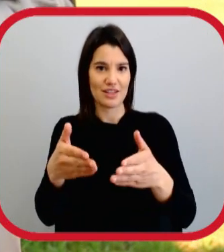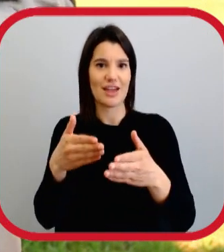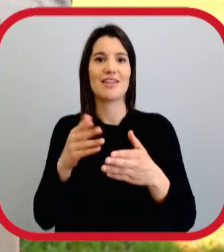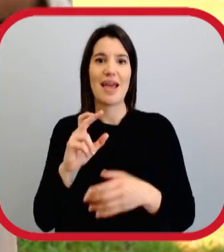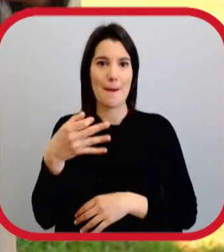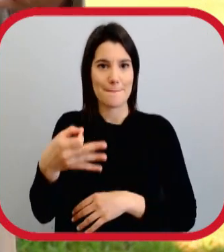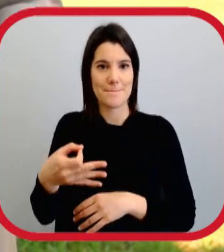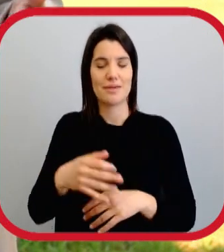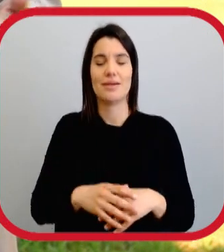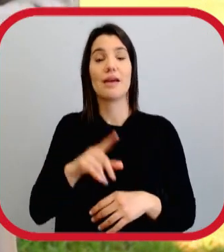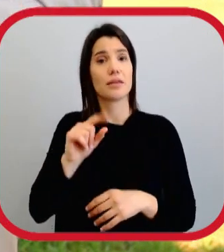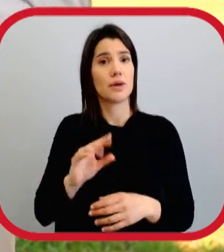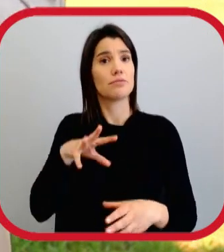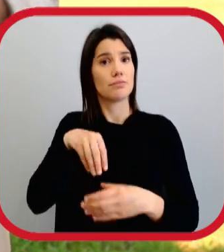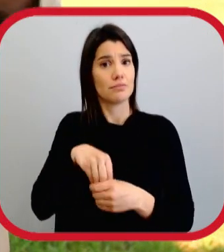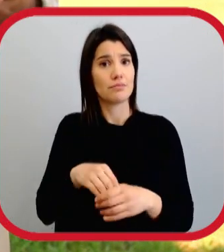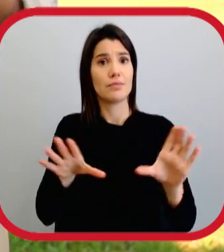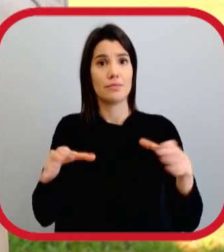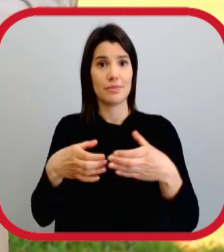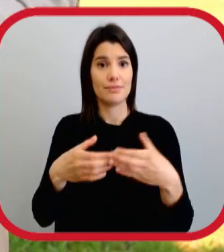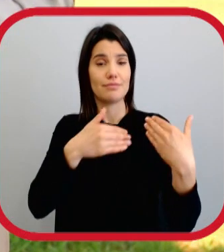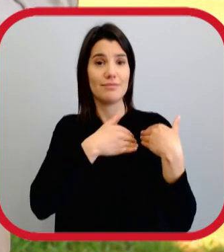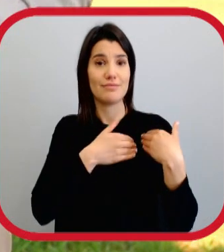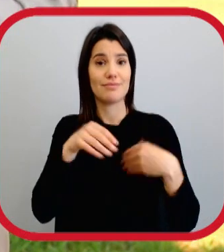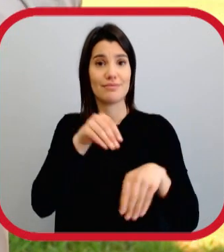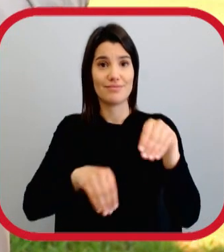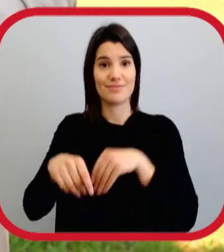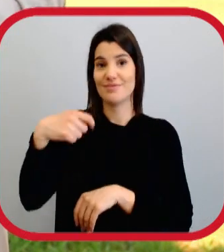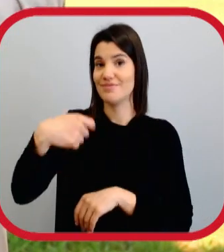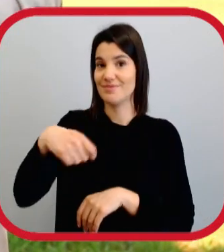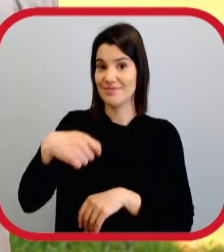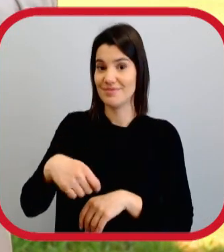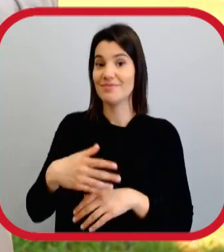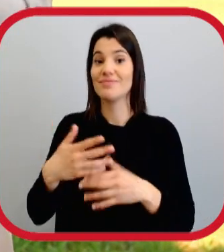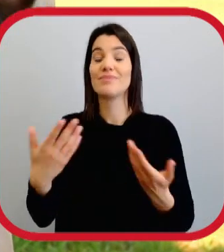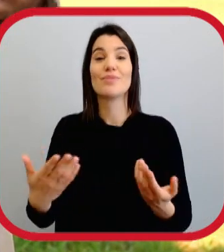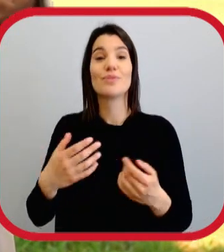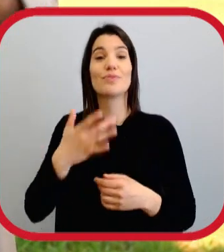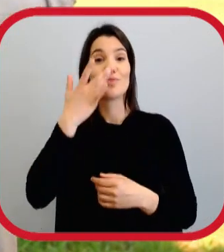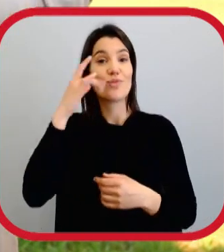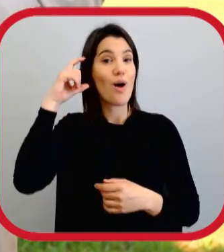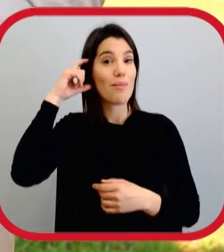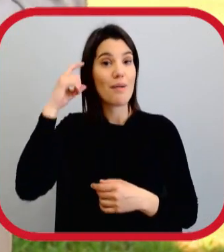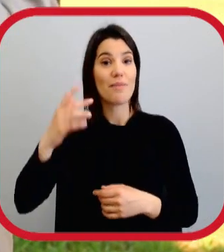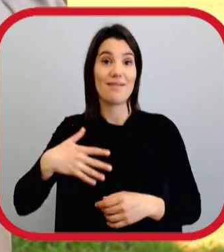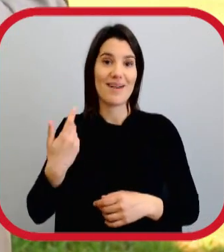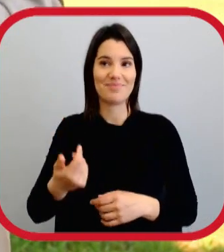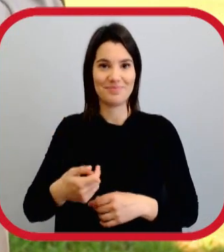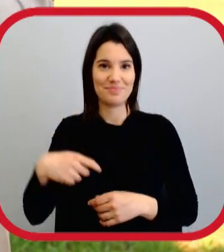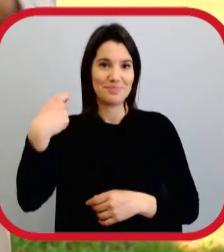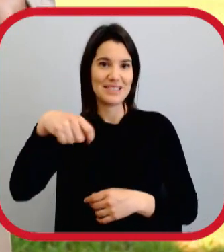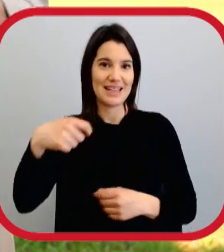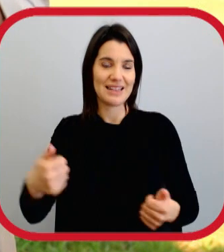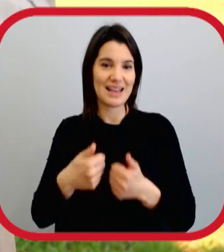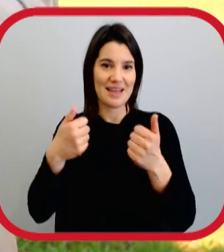Estratégica das Relações Públicas. Foi ainda membro da equipa responsável pelas eleições presidenciais, em que Barack Obama se